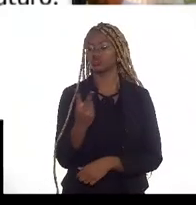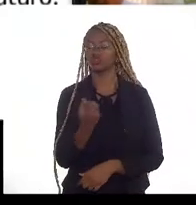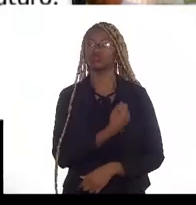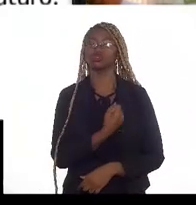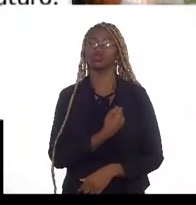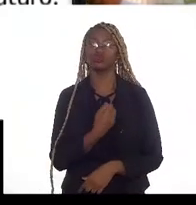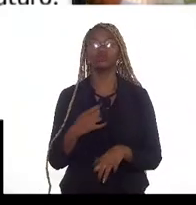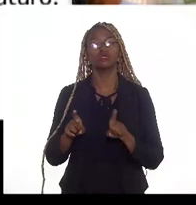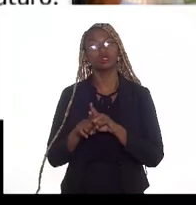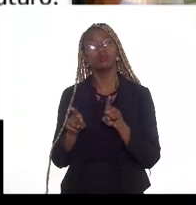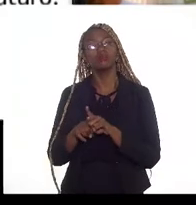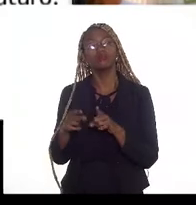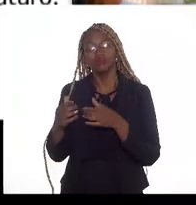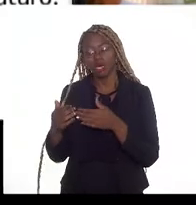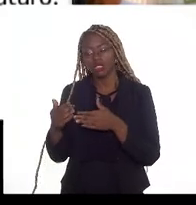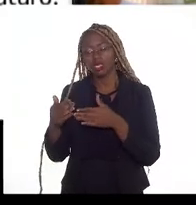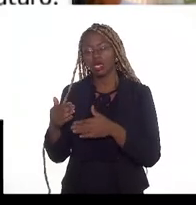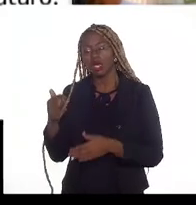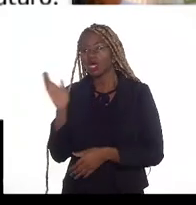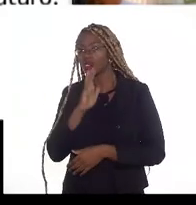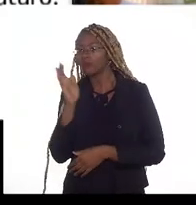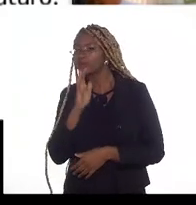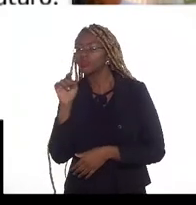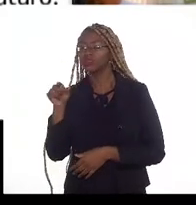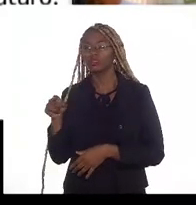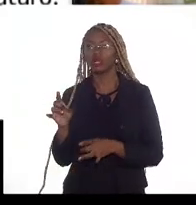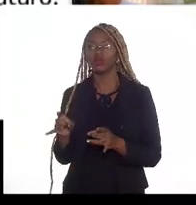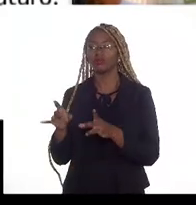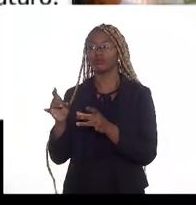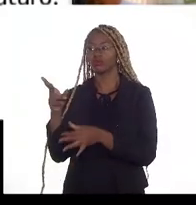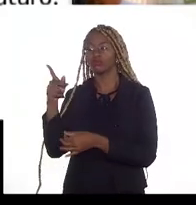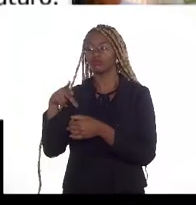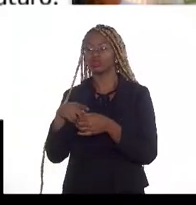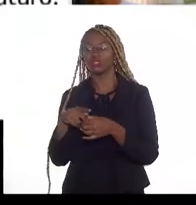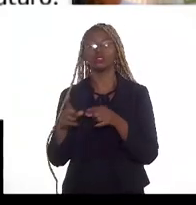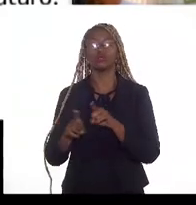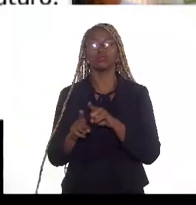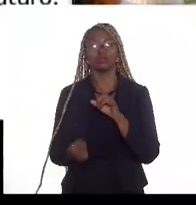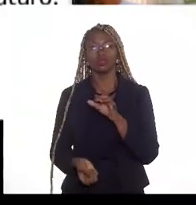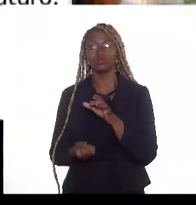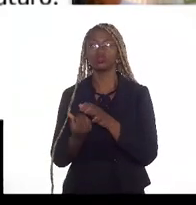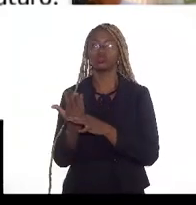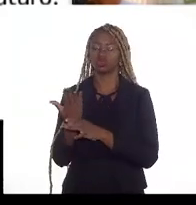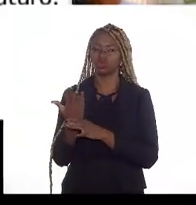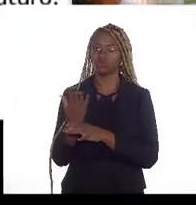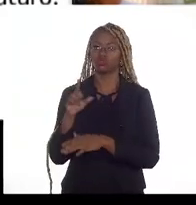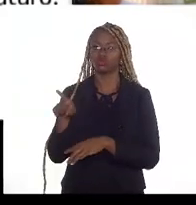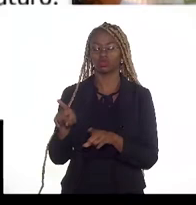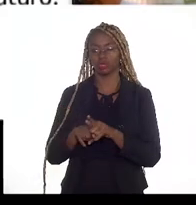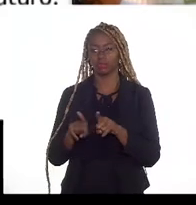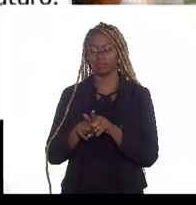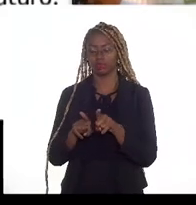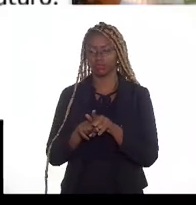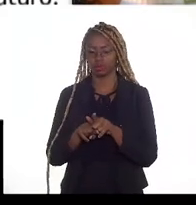antecipada e já gerando economicidade, já gerando inclusive